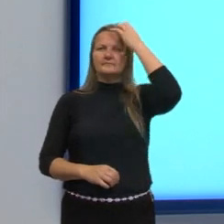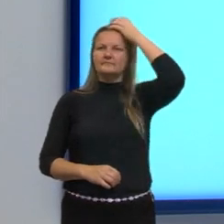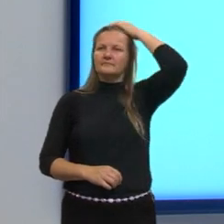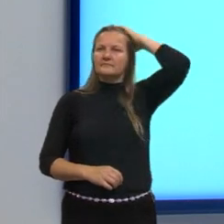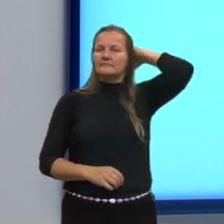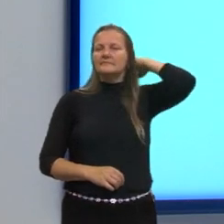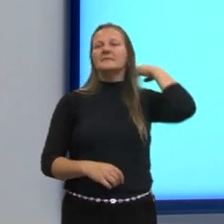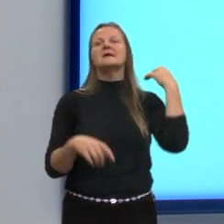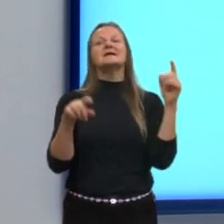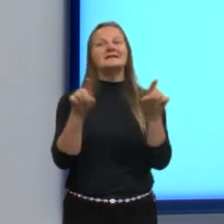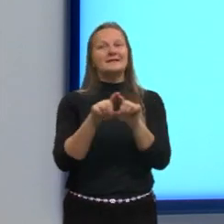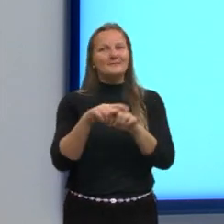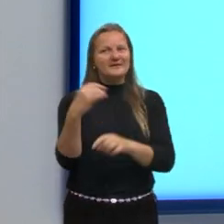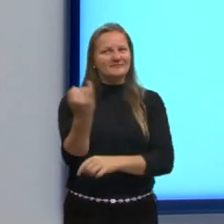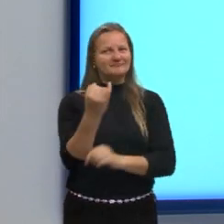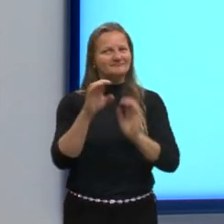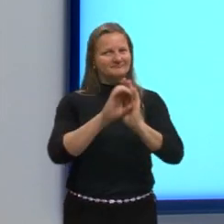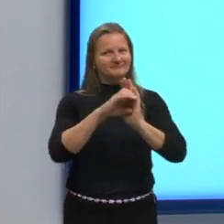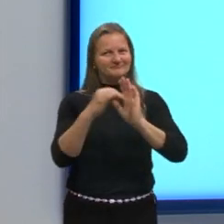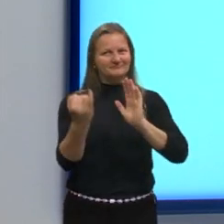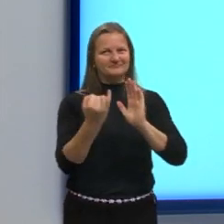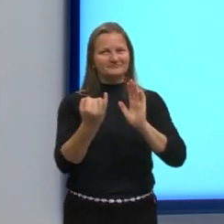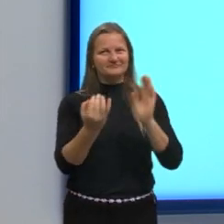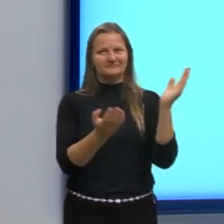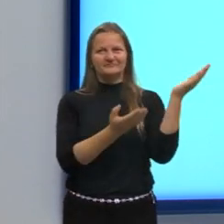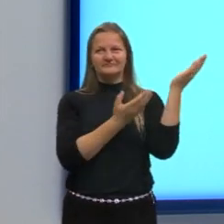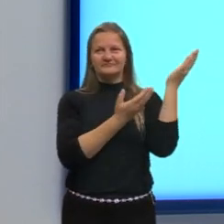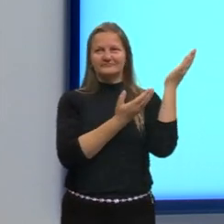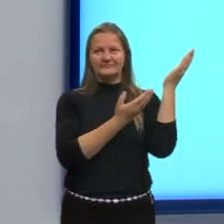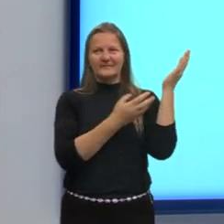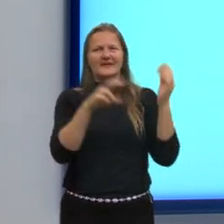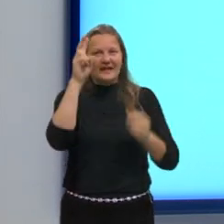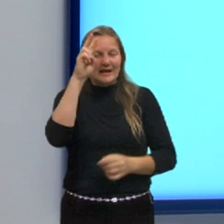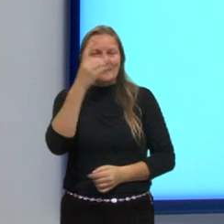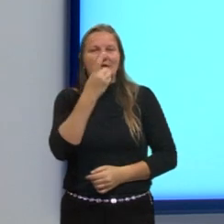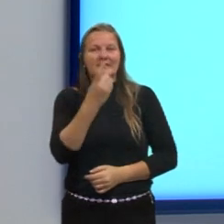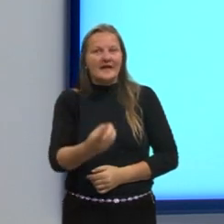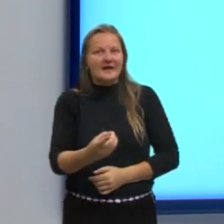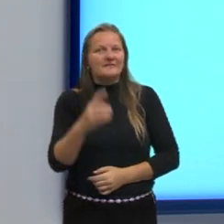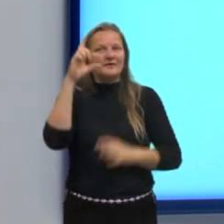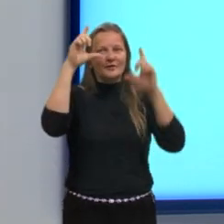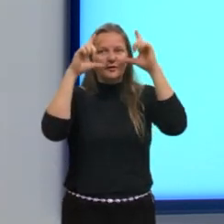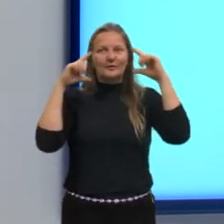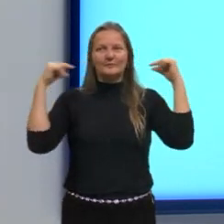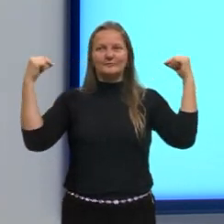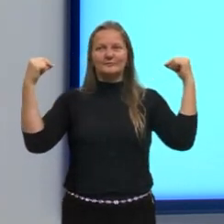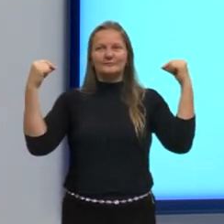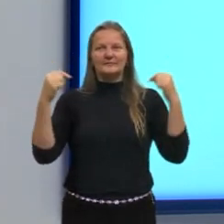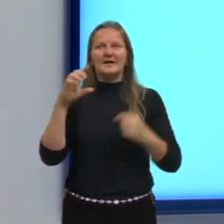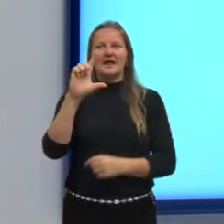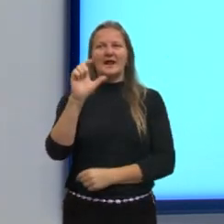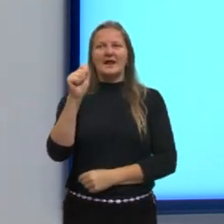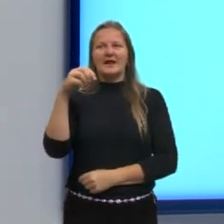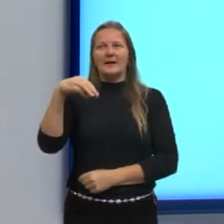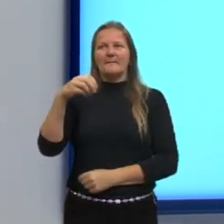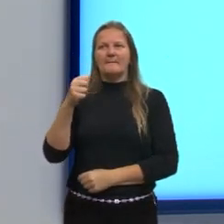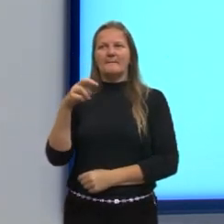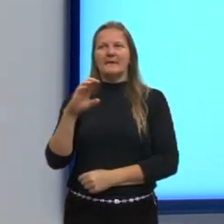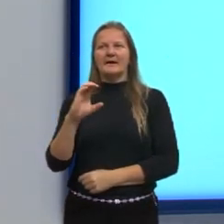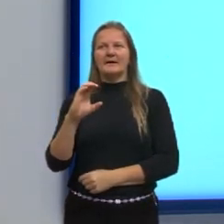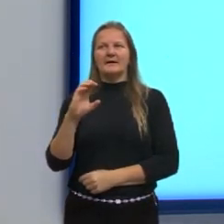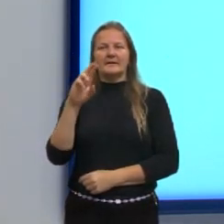importantíssimos para revisar também. O Darwin, o Lamarck, esses cientistas muito importantes